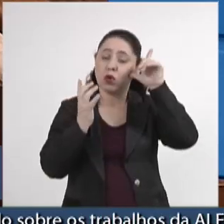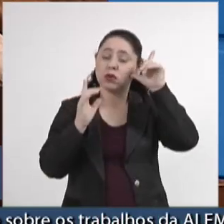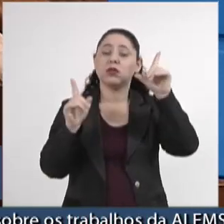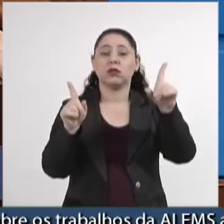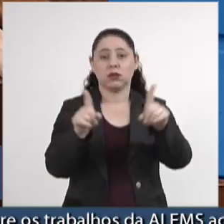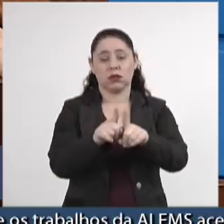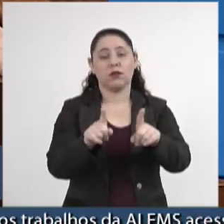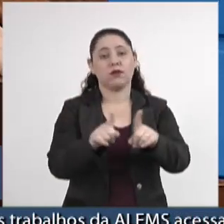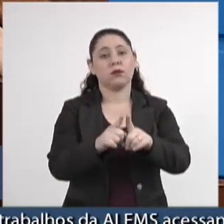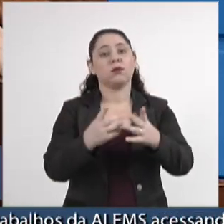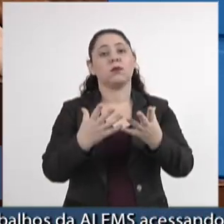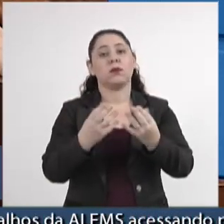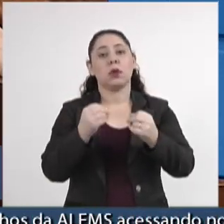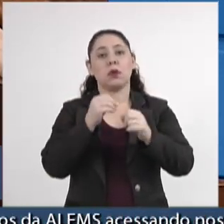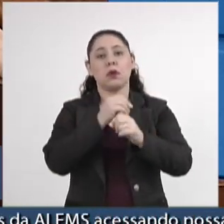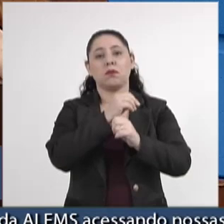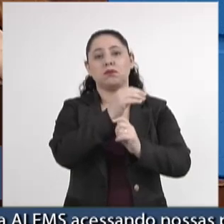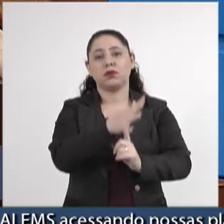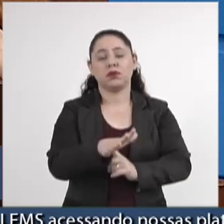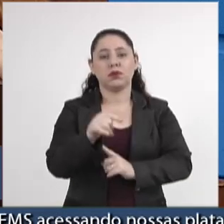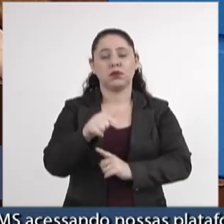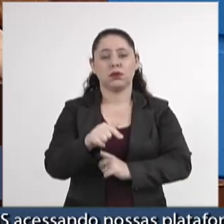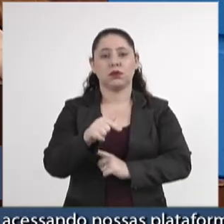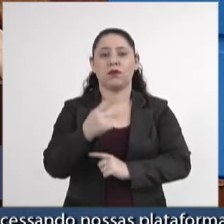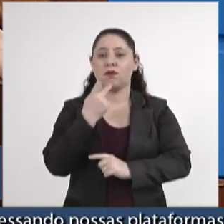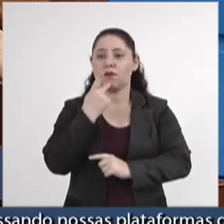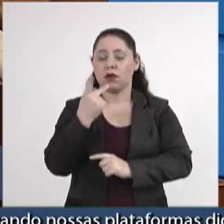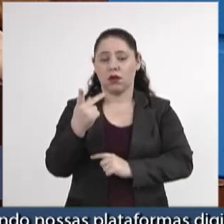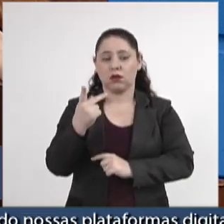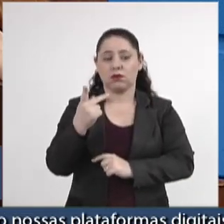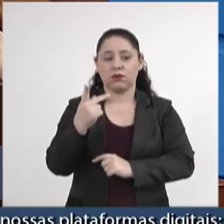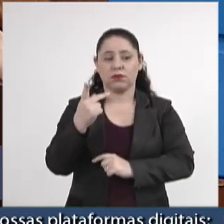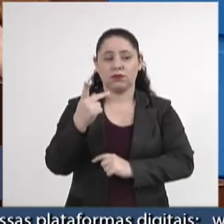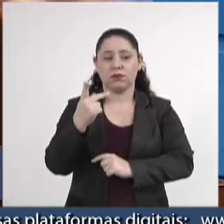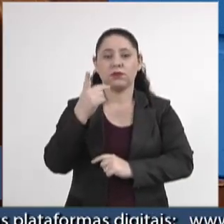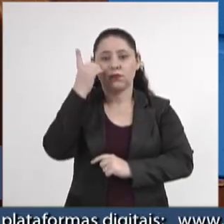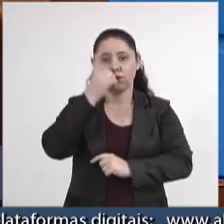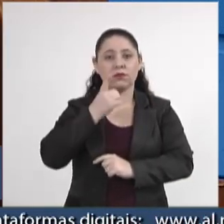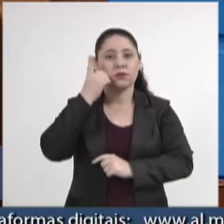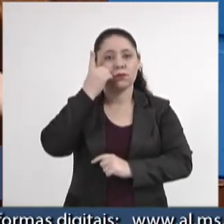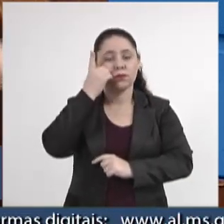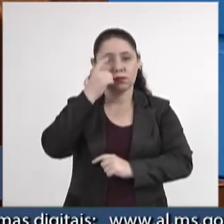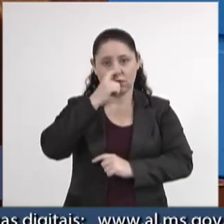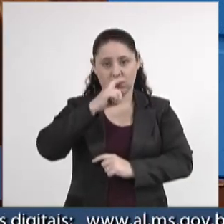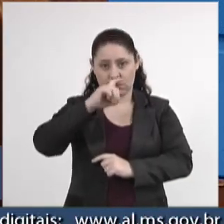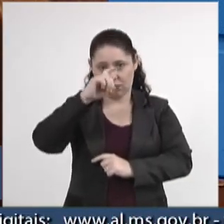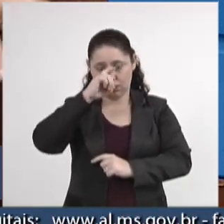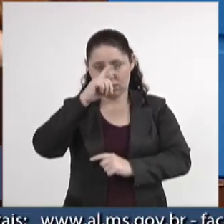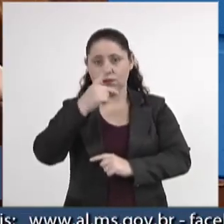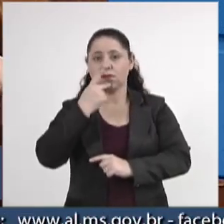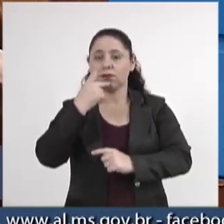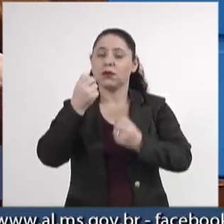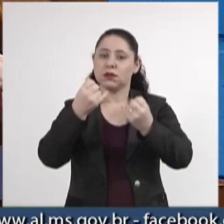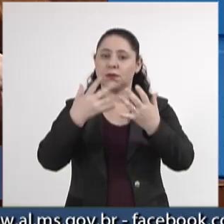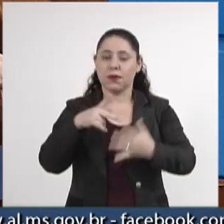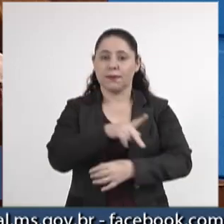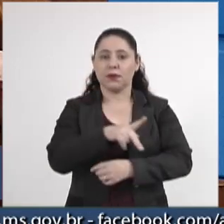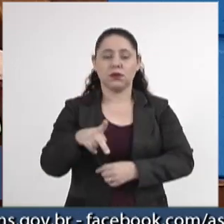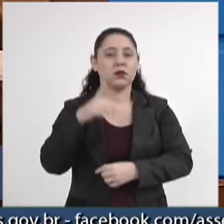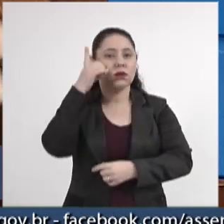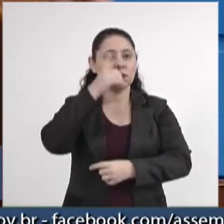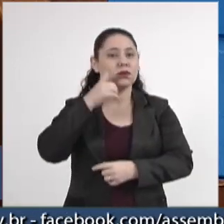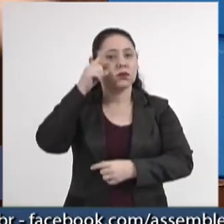dito aqui pelo deputado Zeca do PT e também nosso presidente